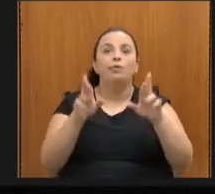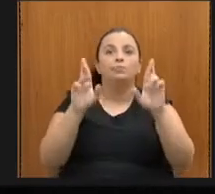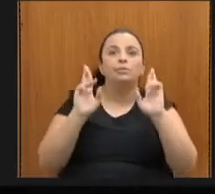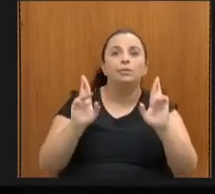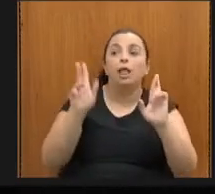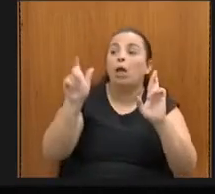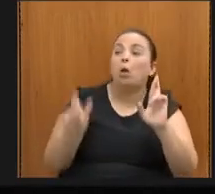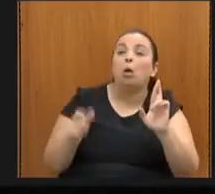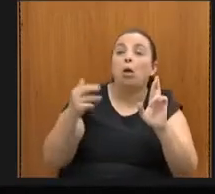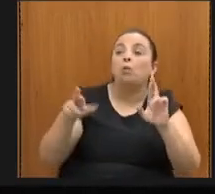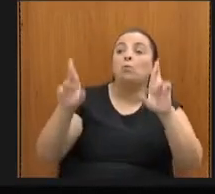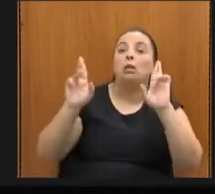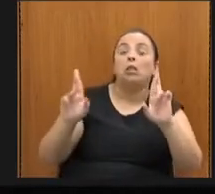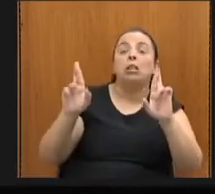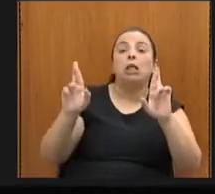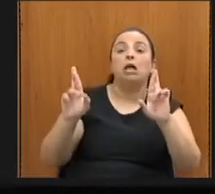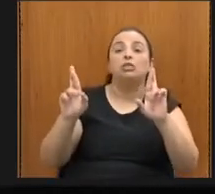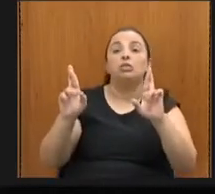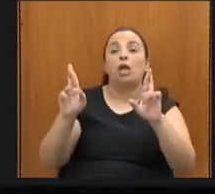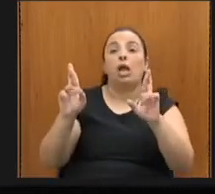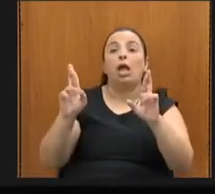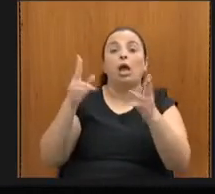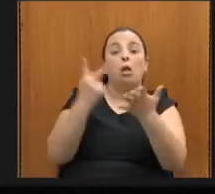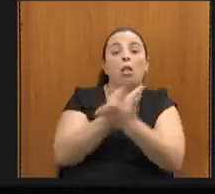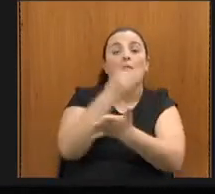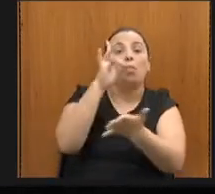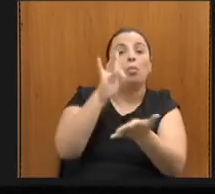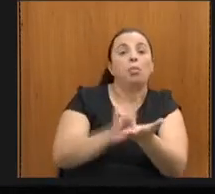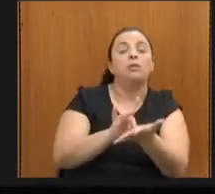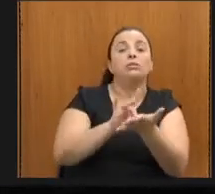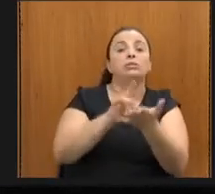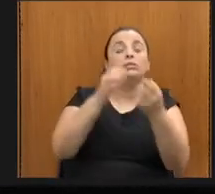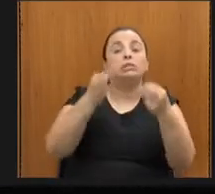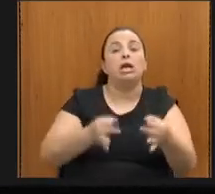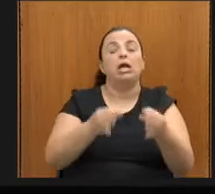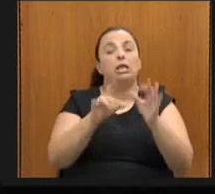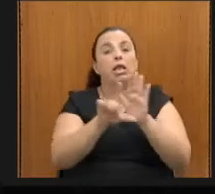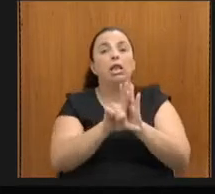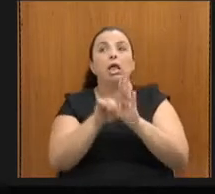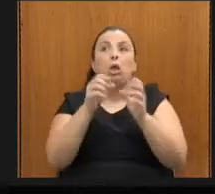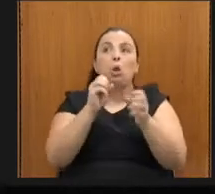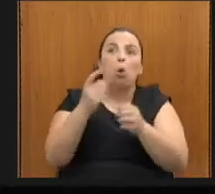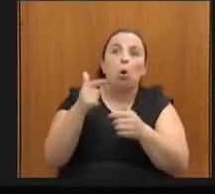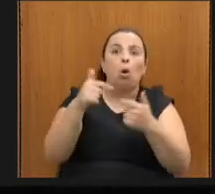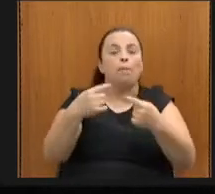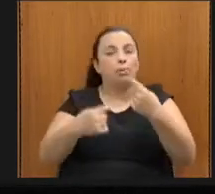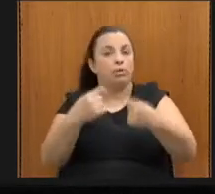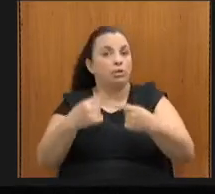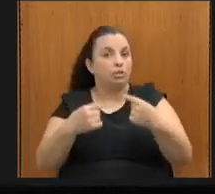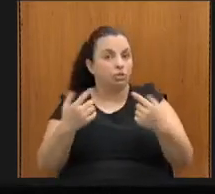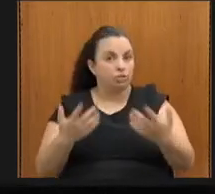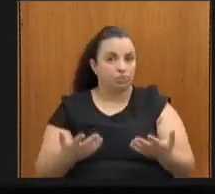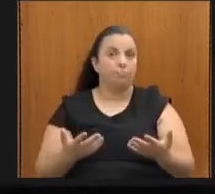ou da regulamentação ou da execução dessa política. Mas não indo